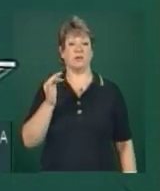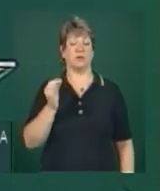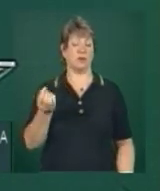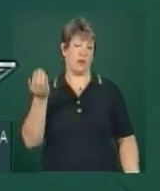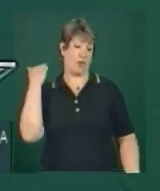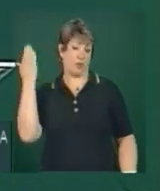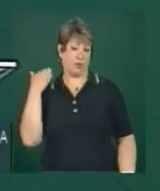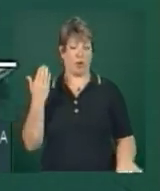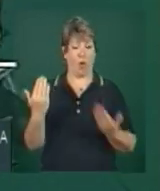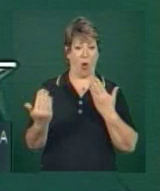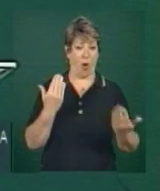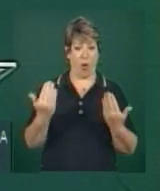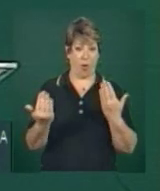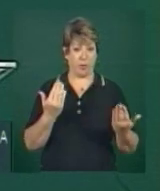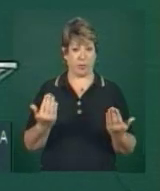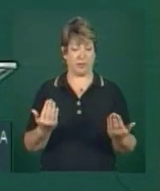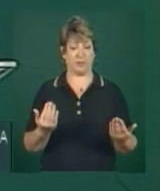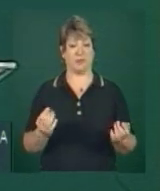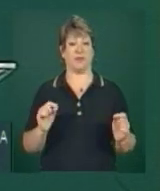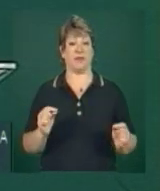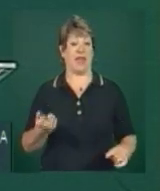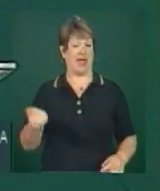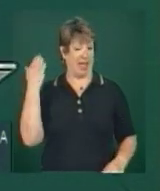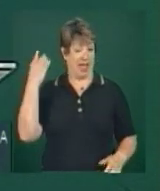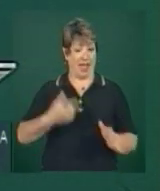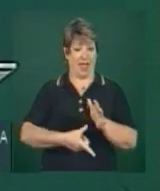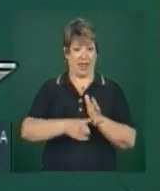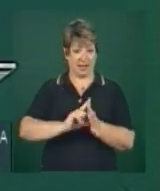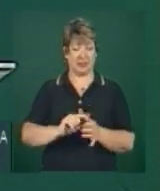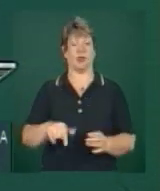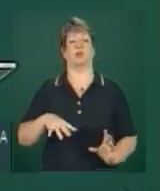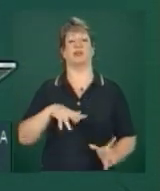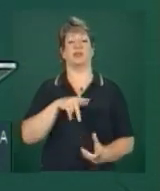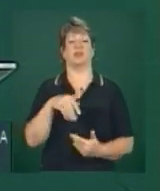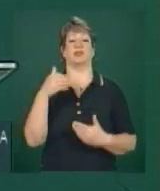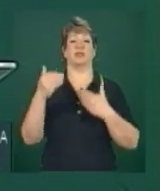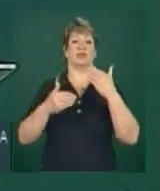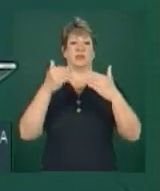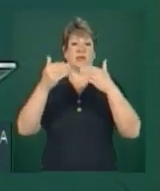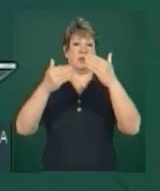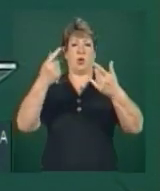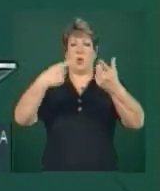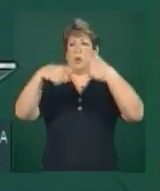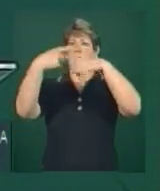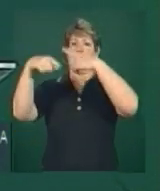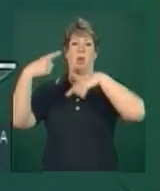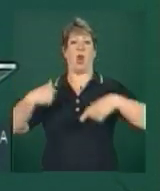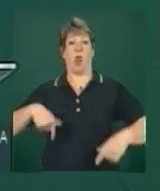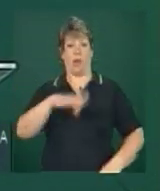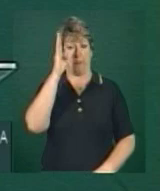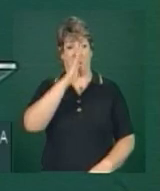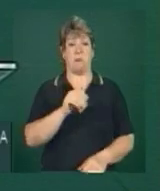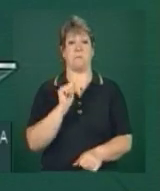antes. antes o mundo prosperava e nós estávamos estagnados.